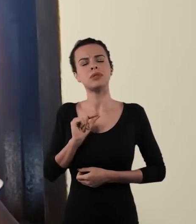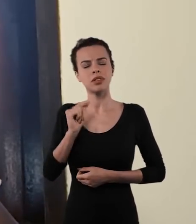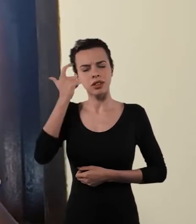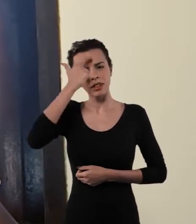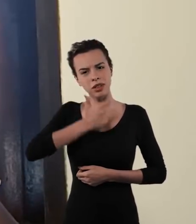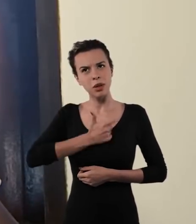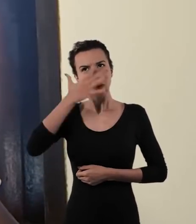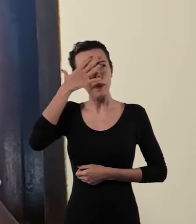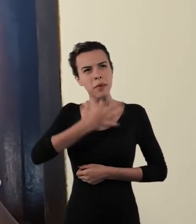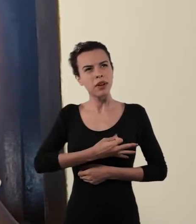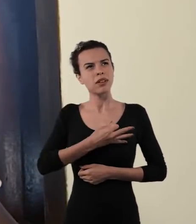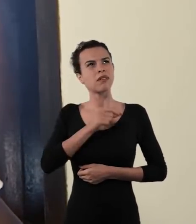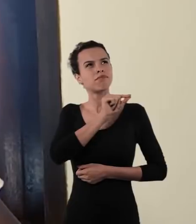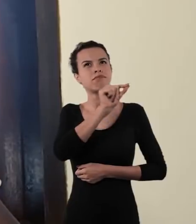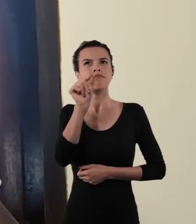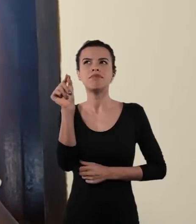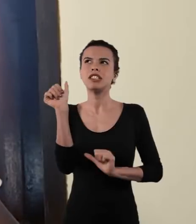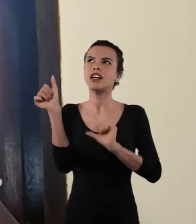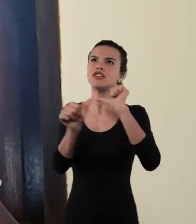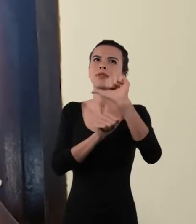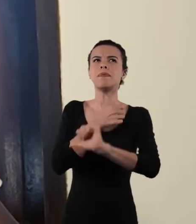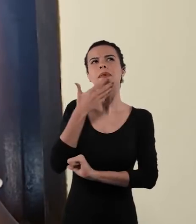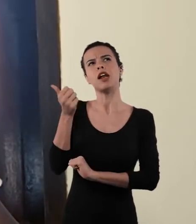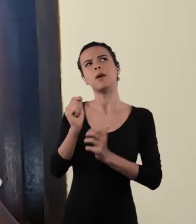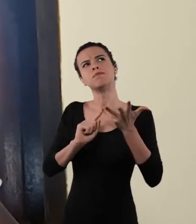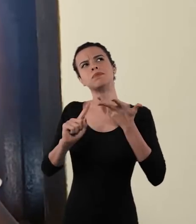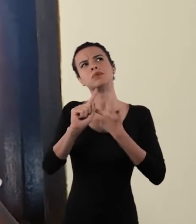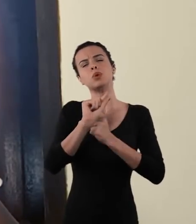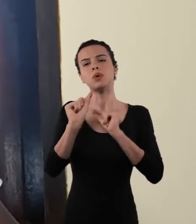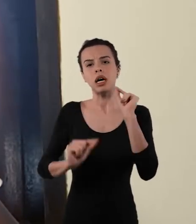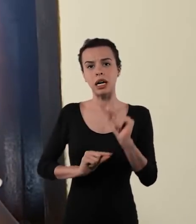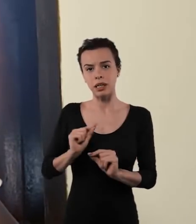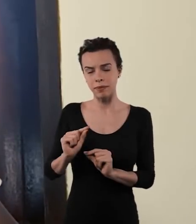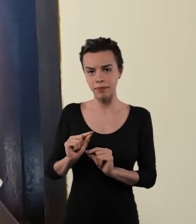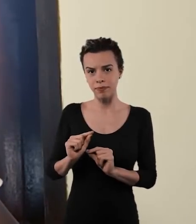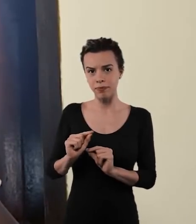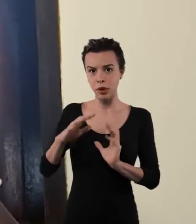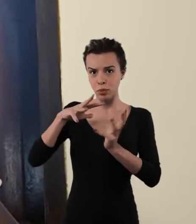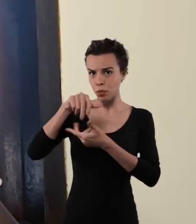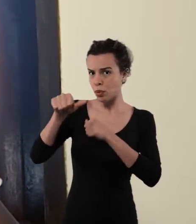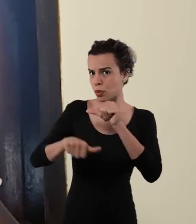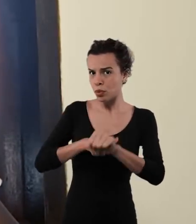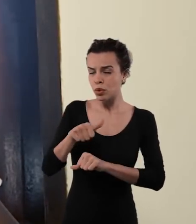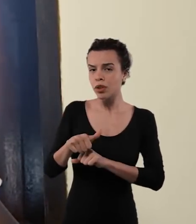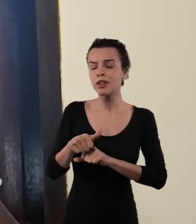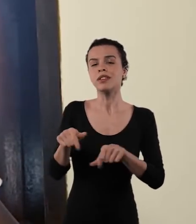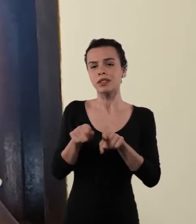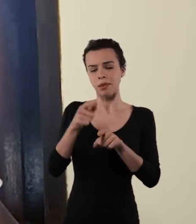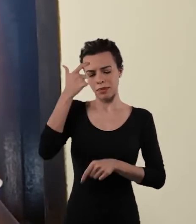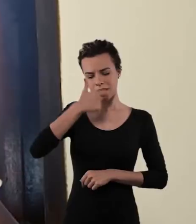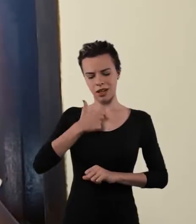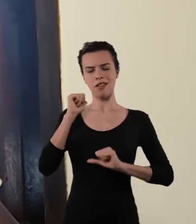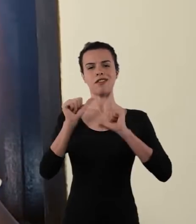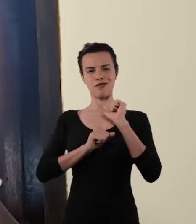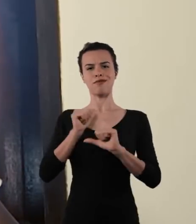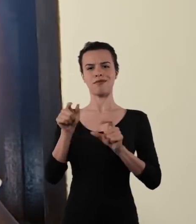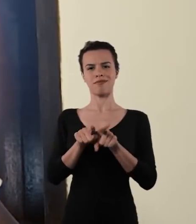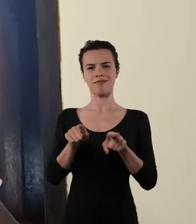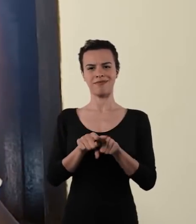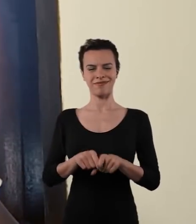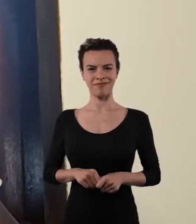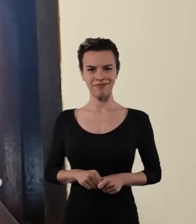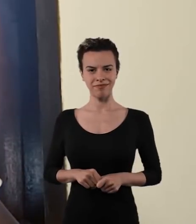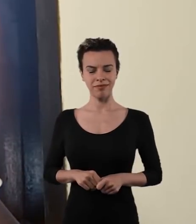quais são os mecanismos mais eficazes para a transformação do mundo. E se não a transformação do mundo, a nossa própria